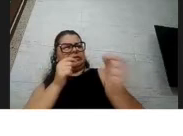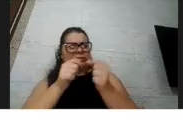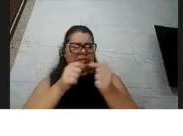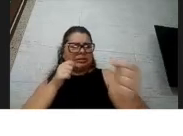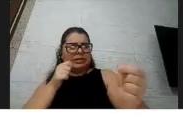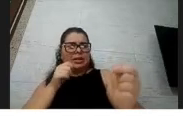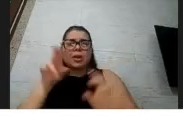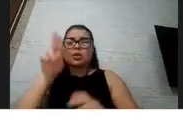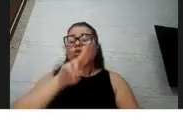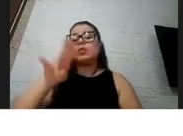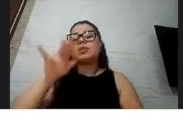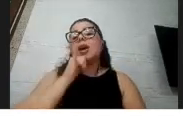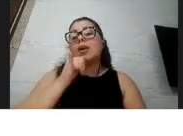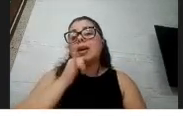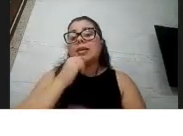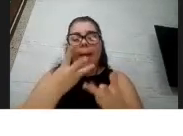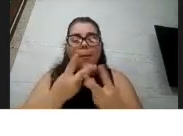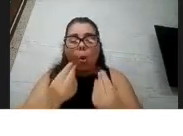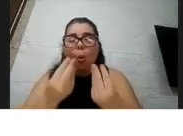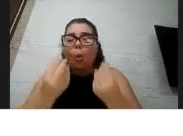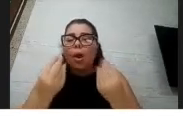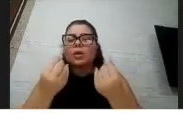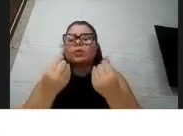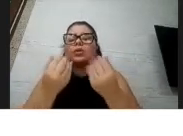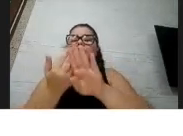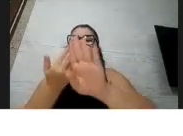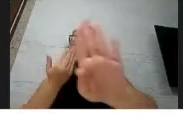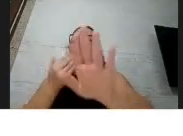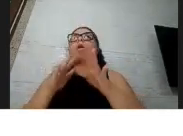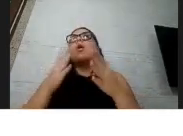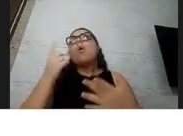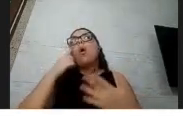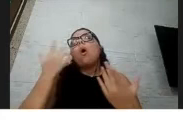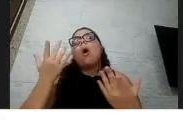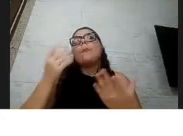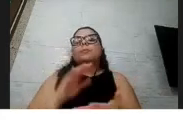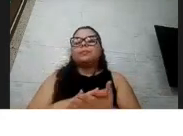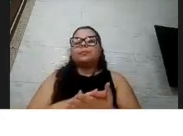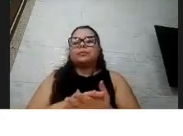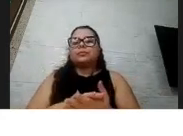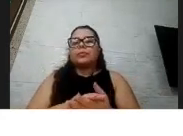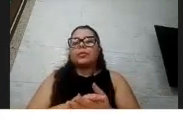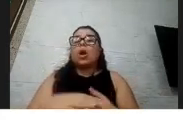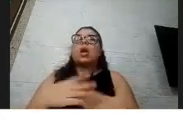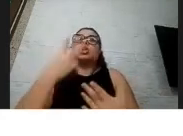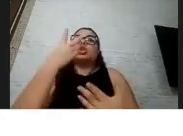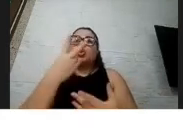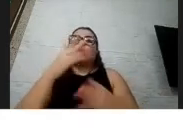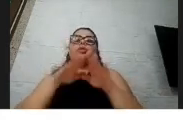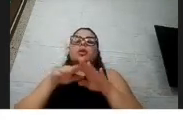alguns exemplos concretos de distância, então, olha, se você der dois passos,